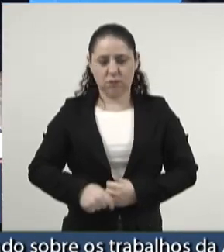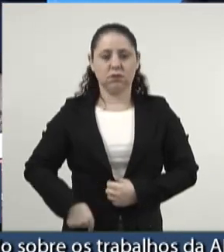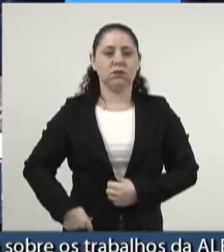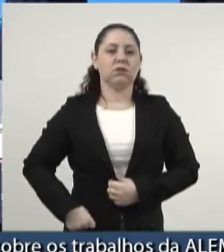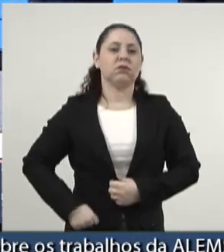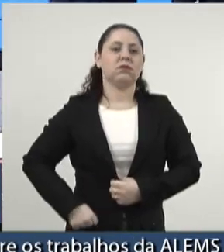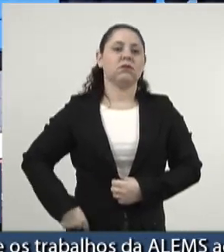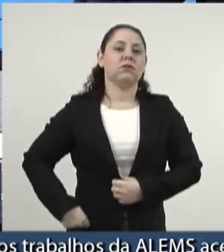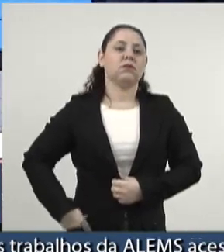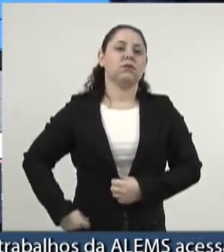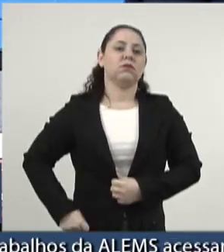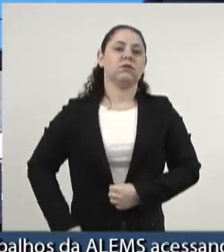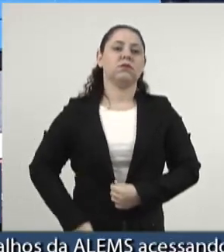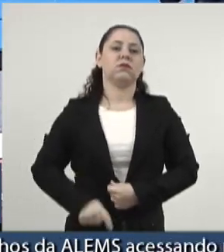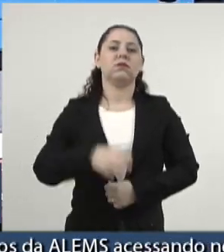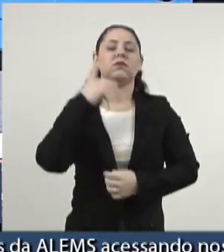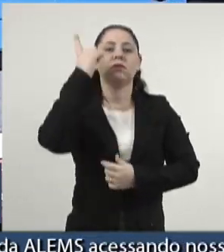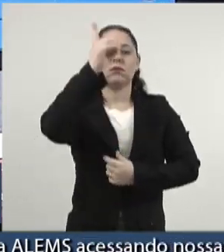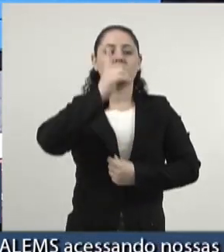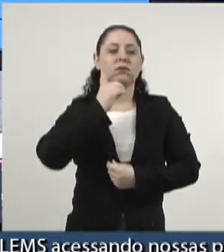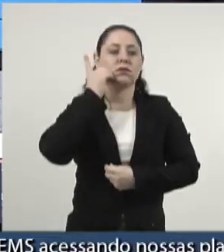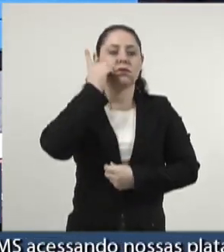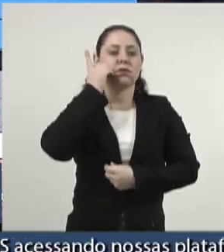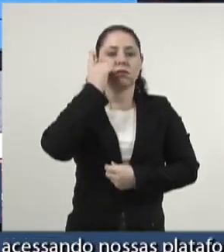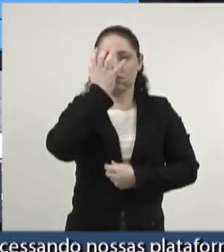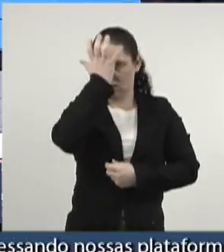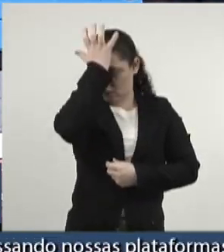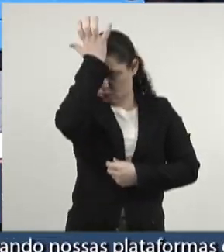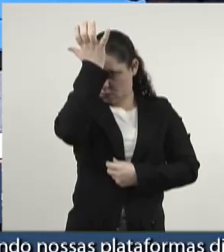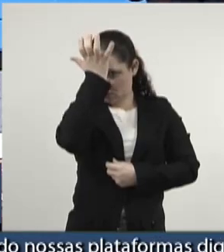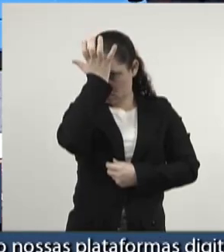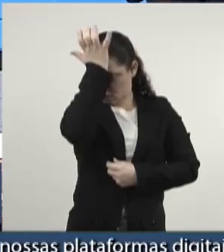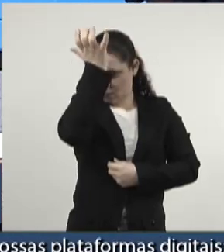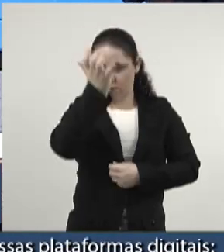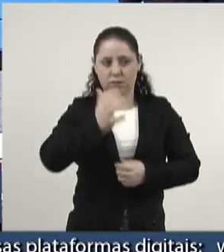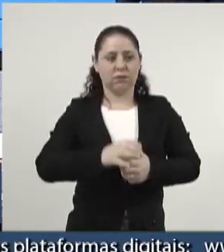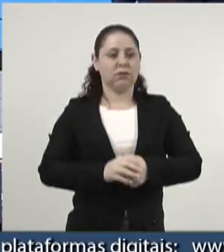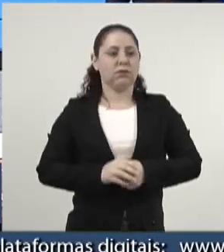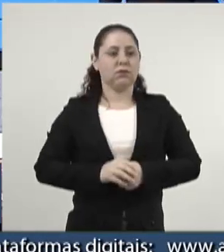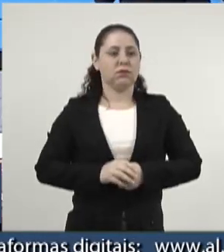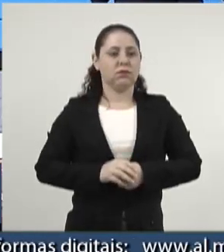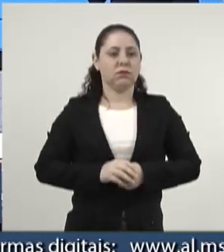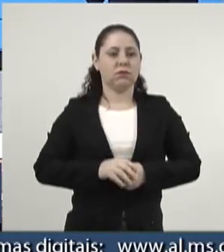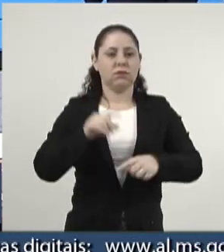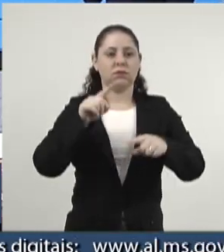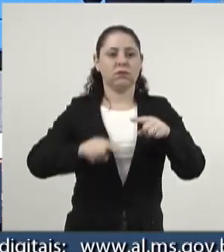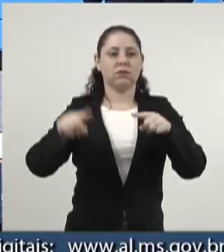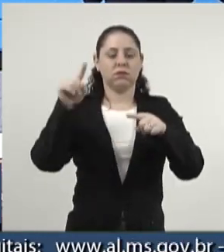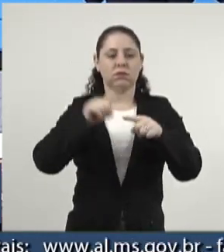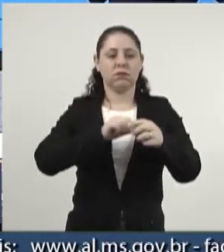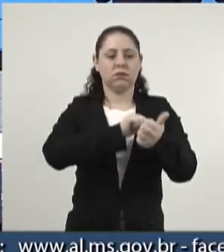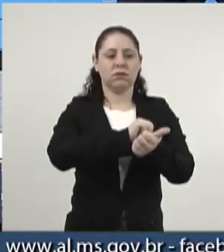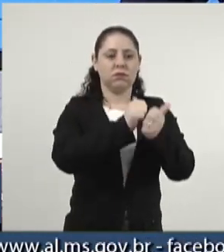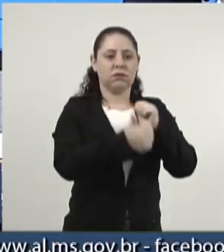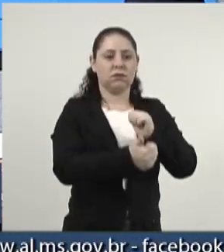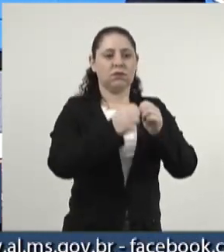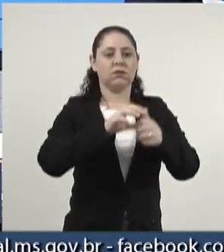Com a palavra, nobre deputado Rafael Tavares, proibido futebol, deputado.